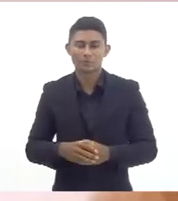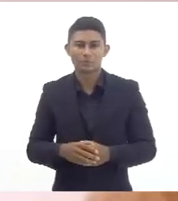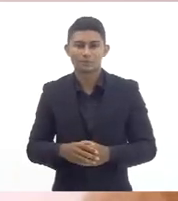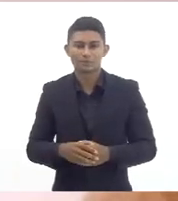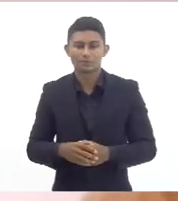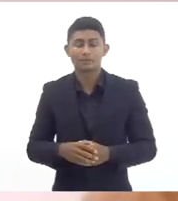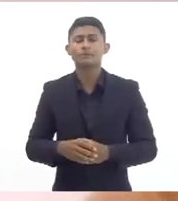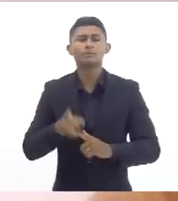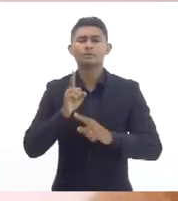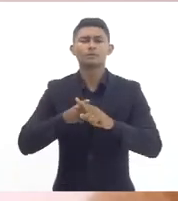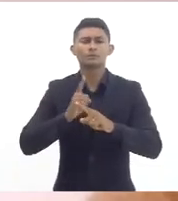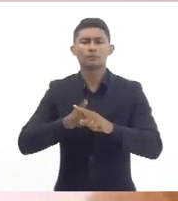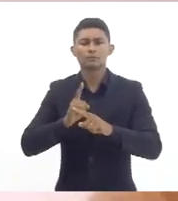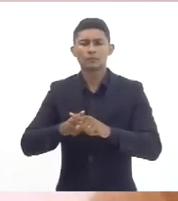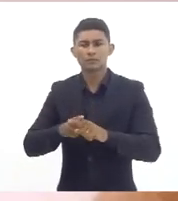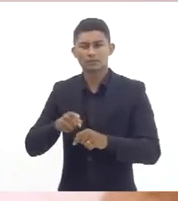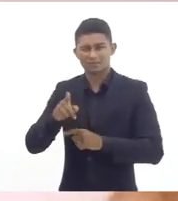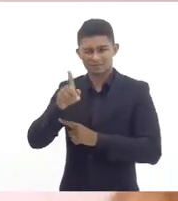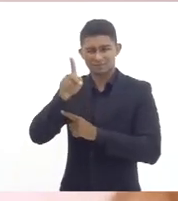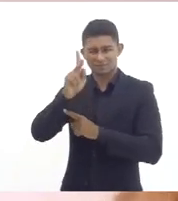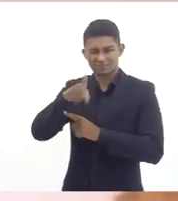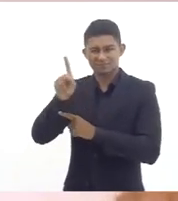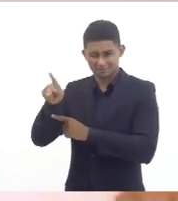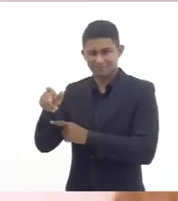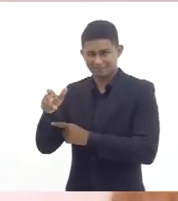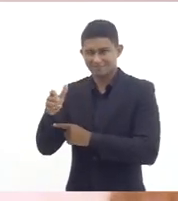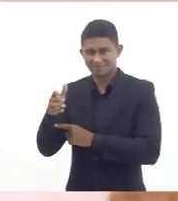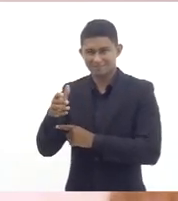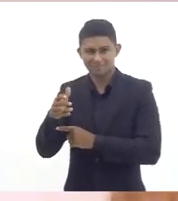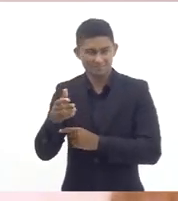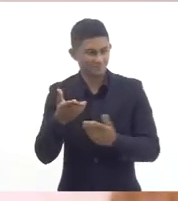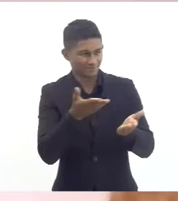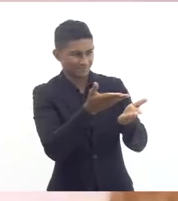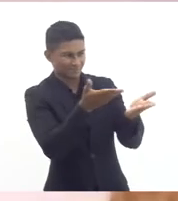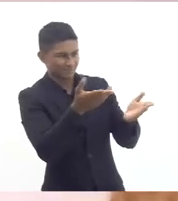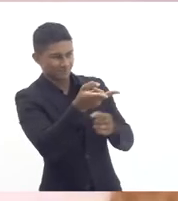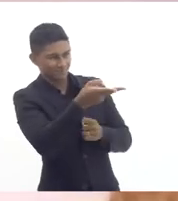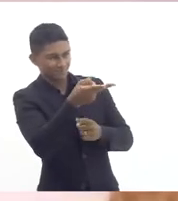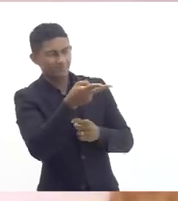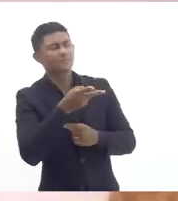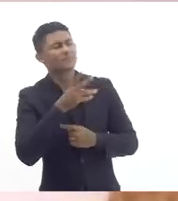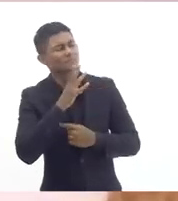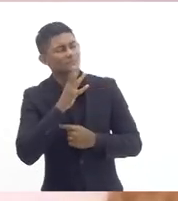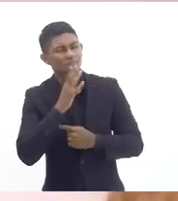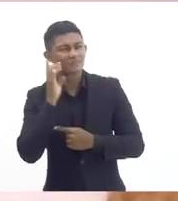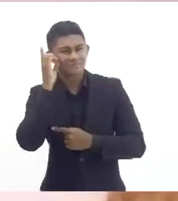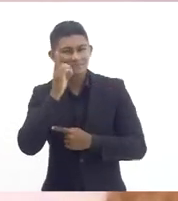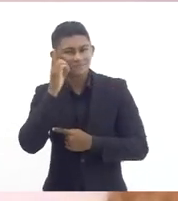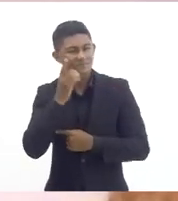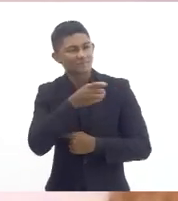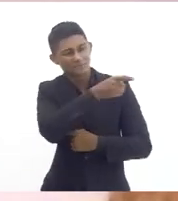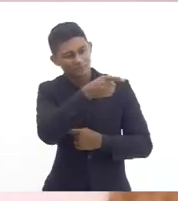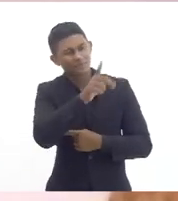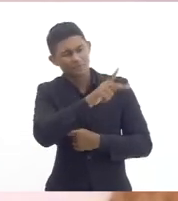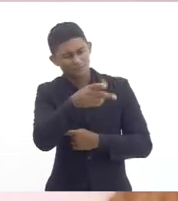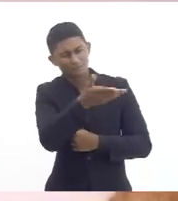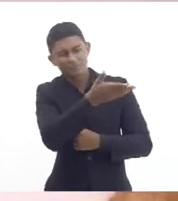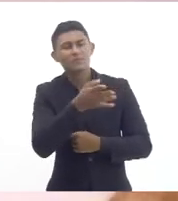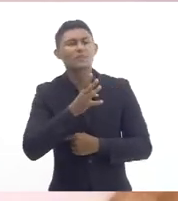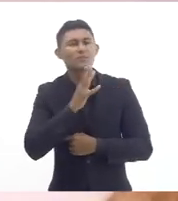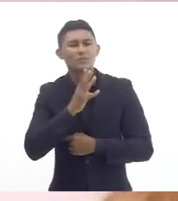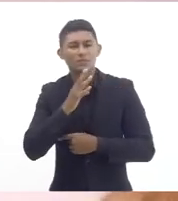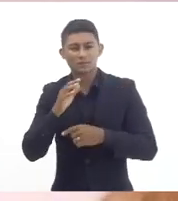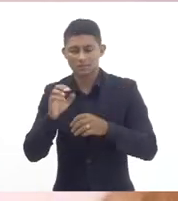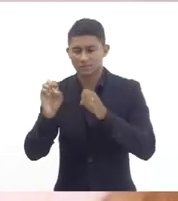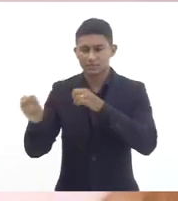os professores Valdeck e o Serafine que já são do ensino superior já conhecem muito bem o que é um ensino superior